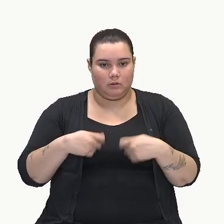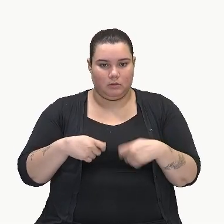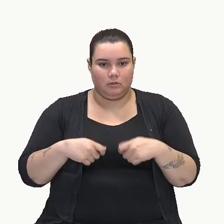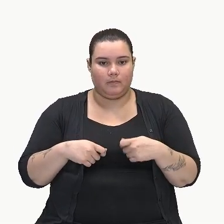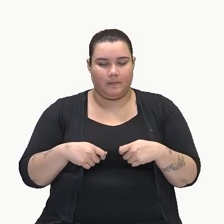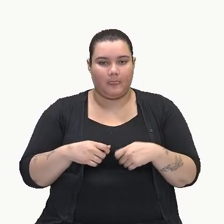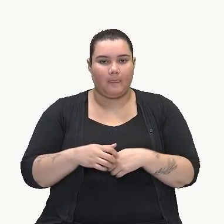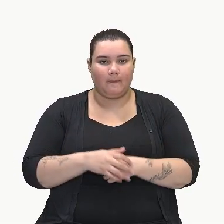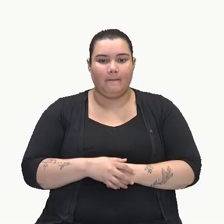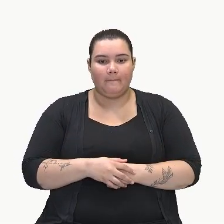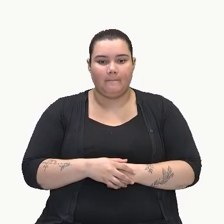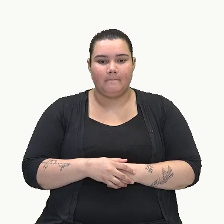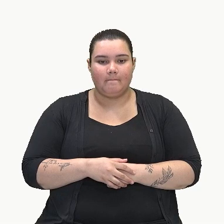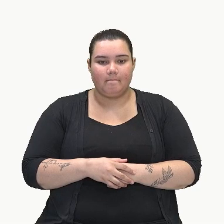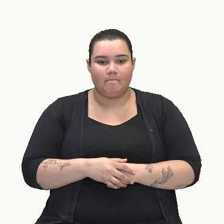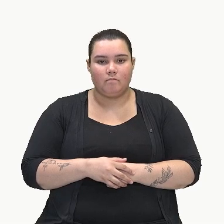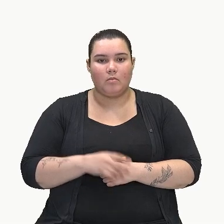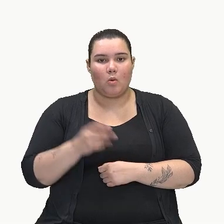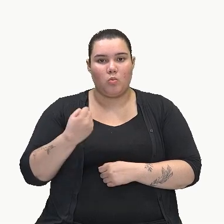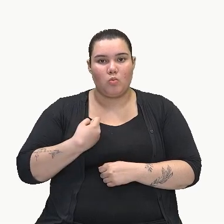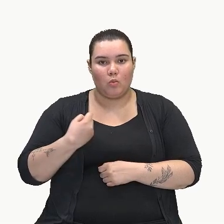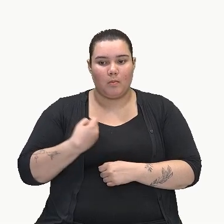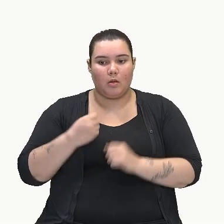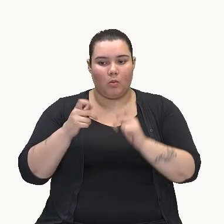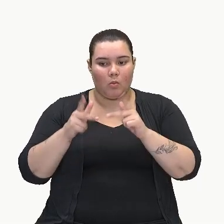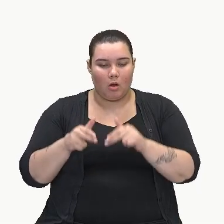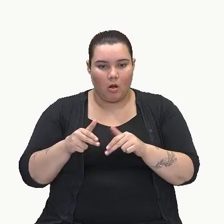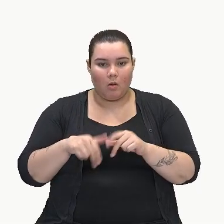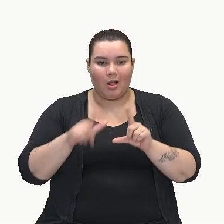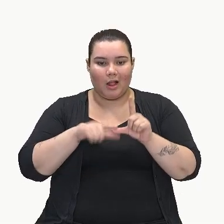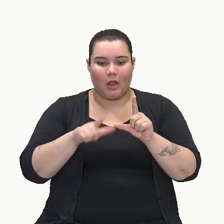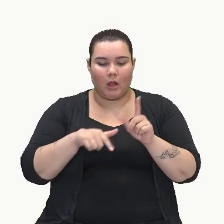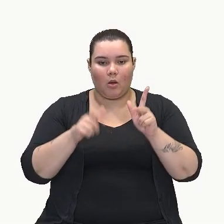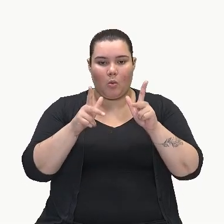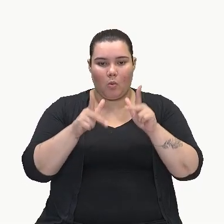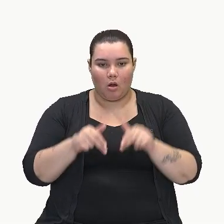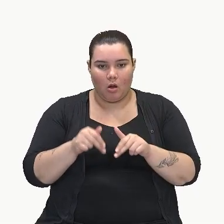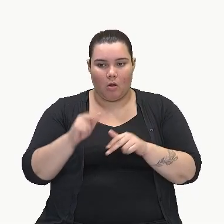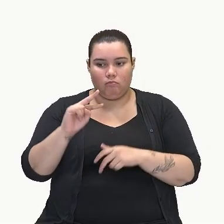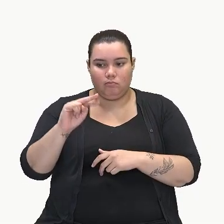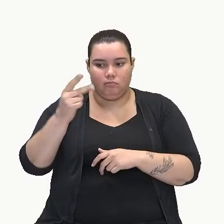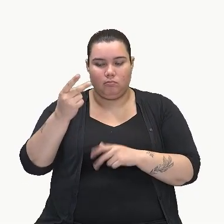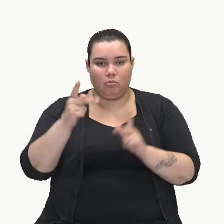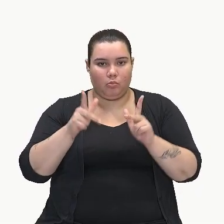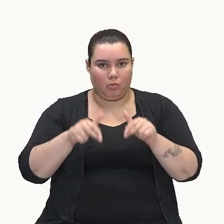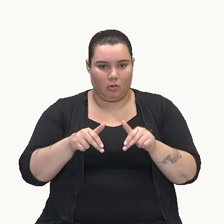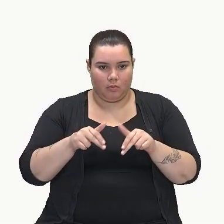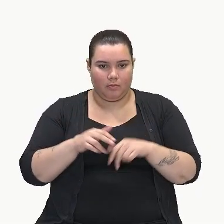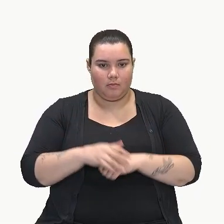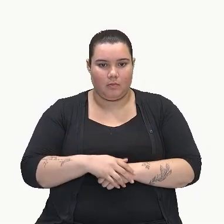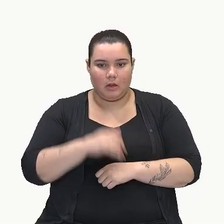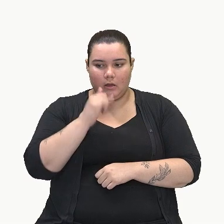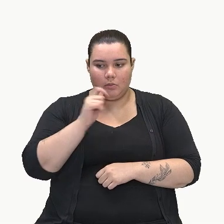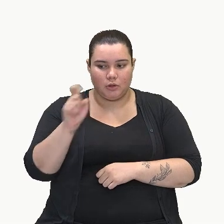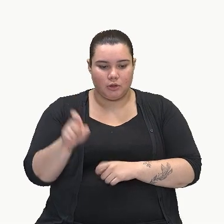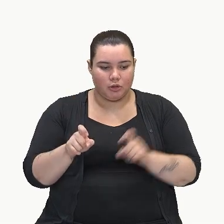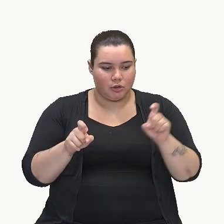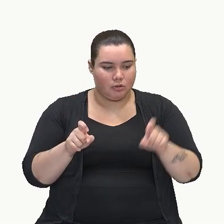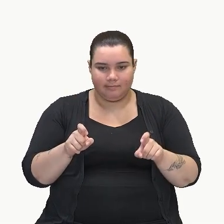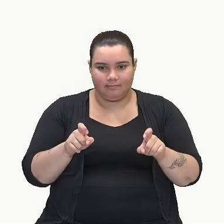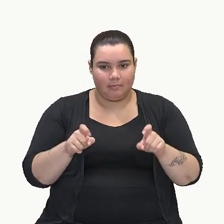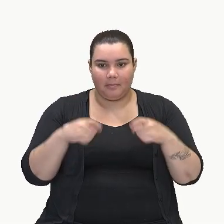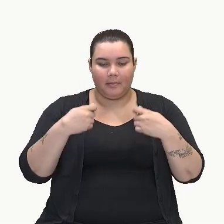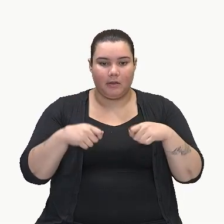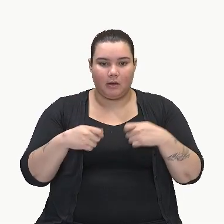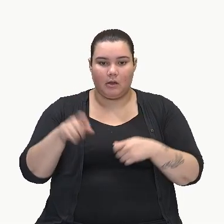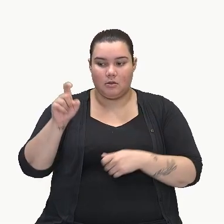variável, e o mesmo expoente. Então, não basta ser apenas x e x. Aqui